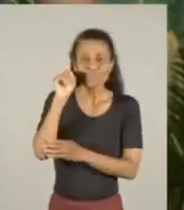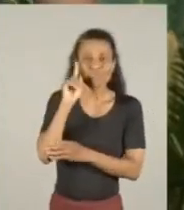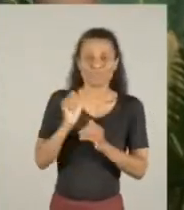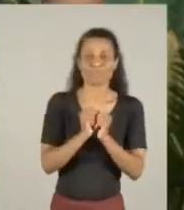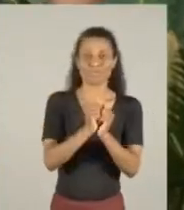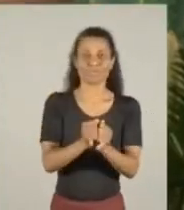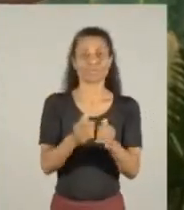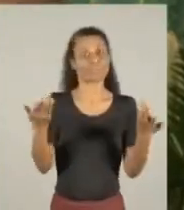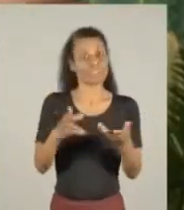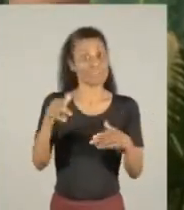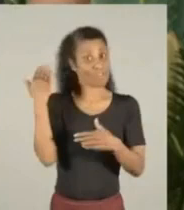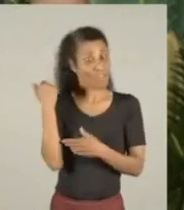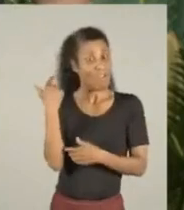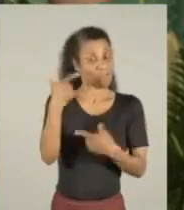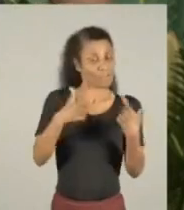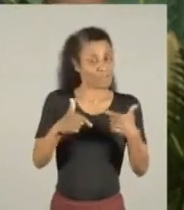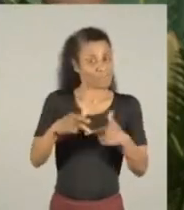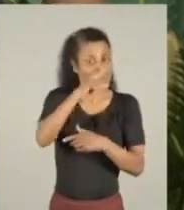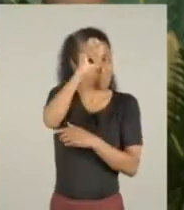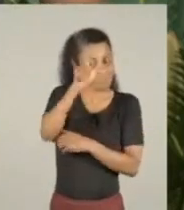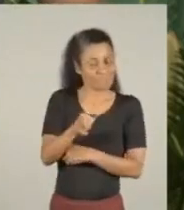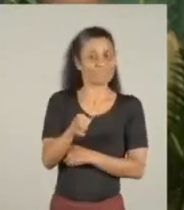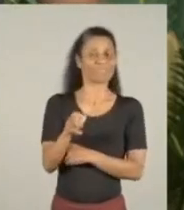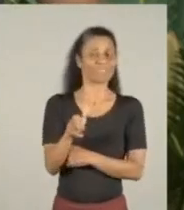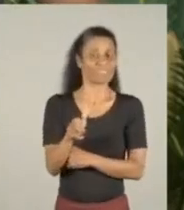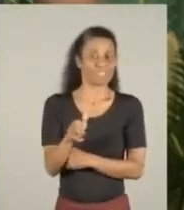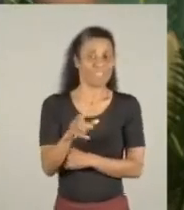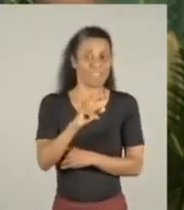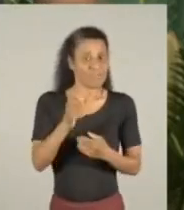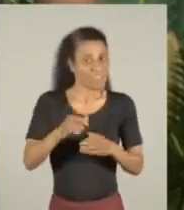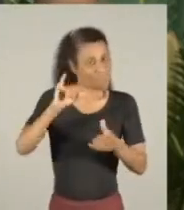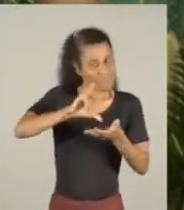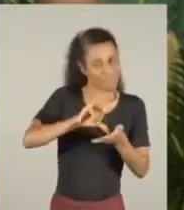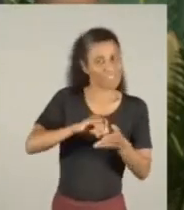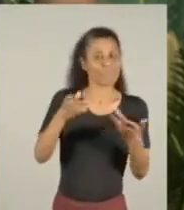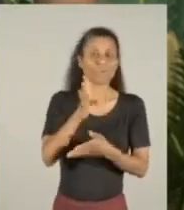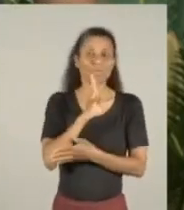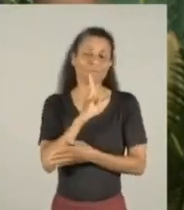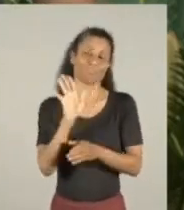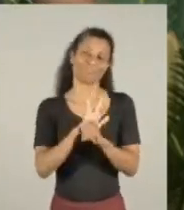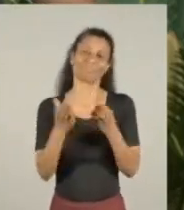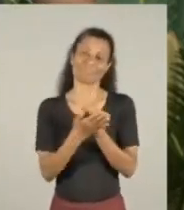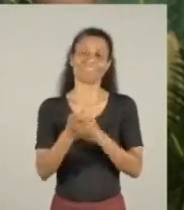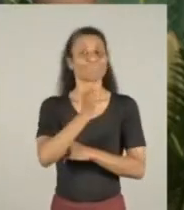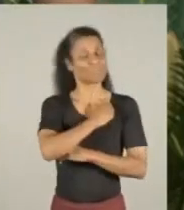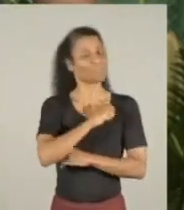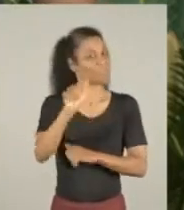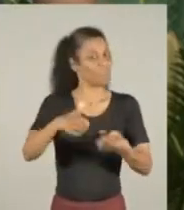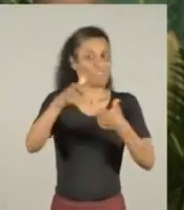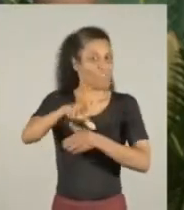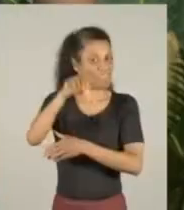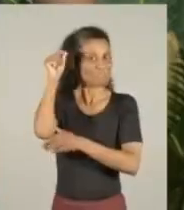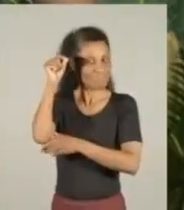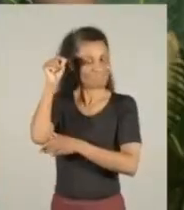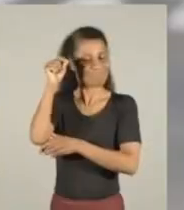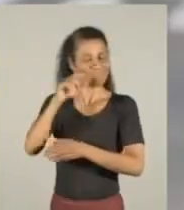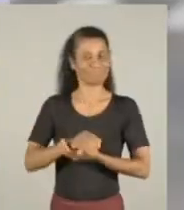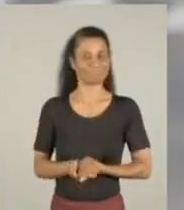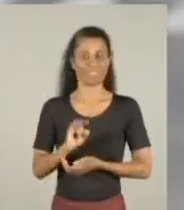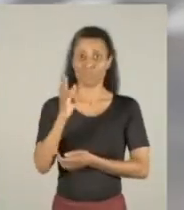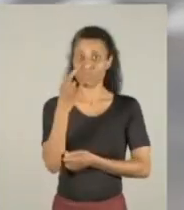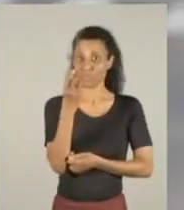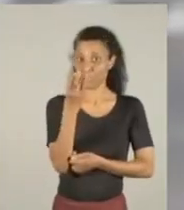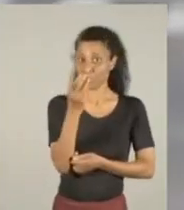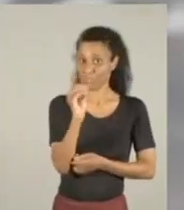vice-prefeito da nossa capital, ele conhece todos os bairros e as dificuldades que existem. Então o Melo é a nossa melhor opção.